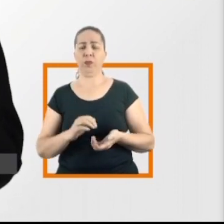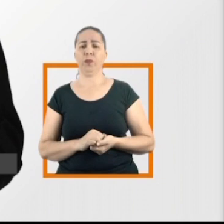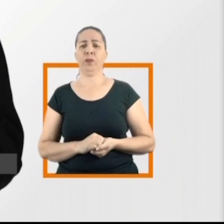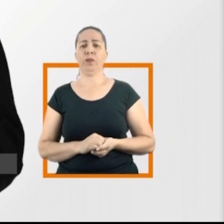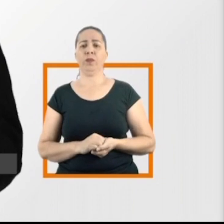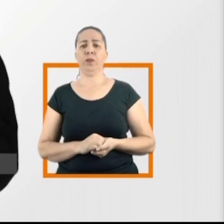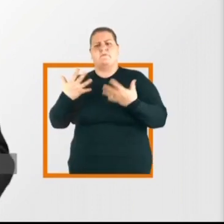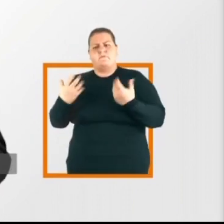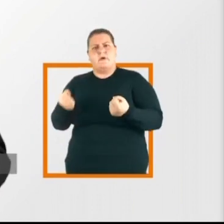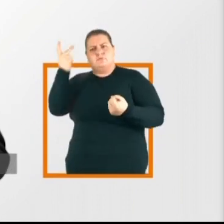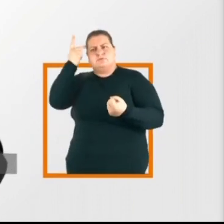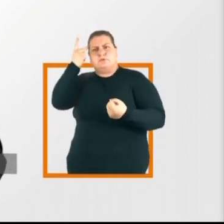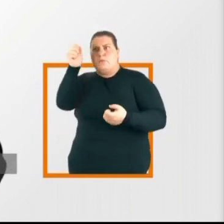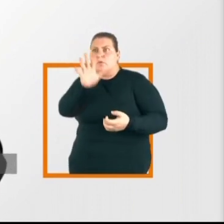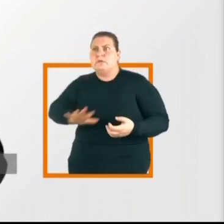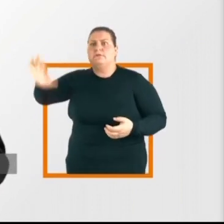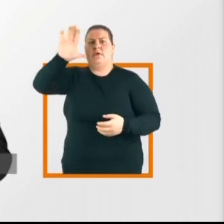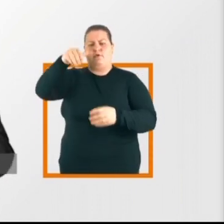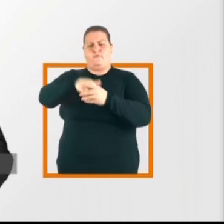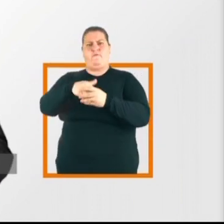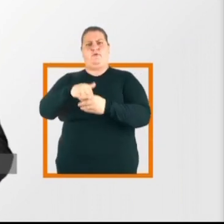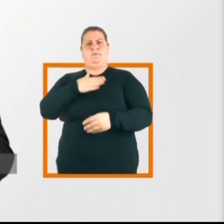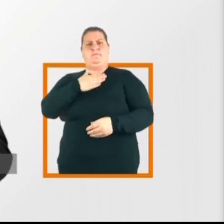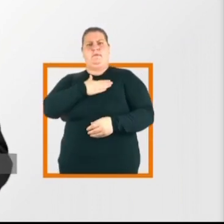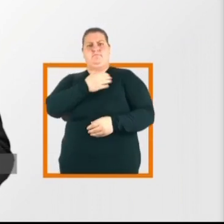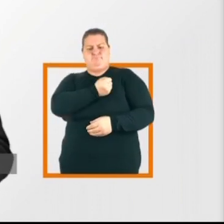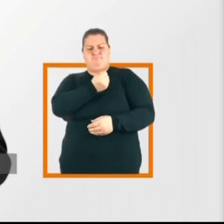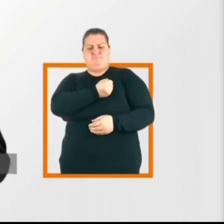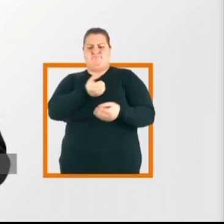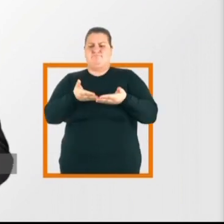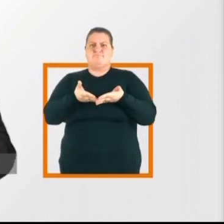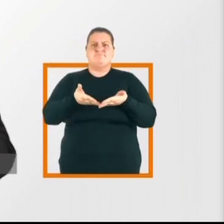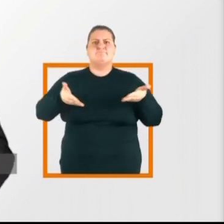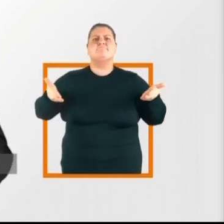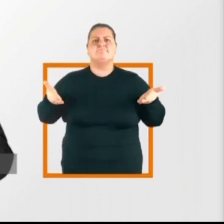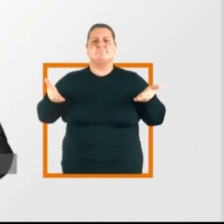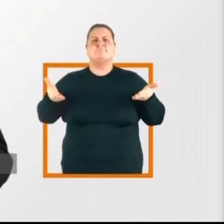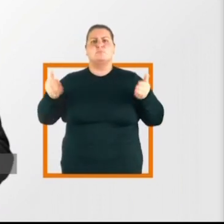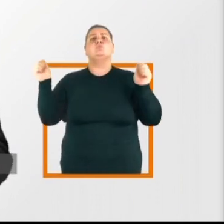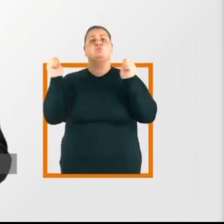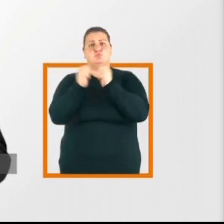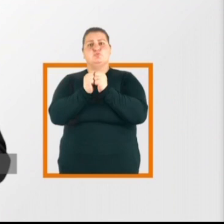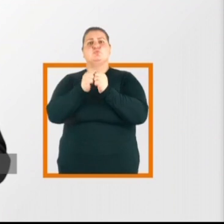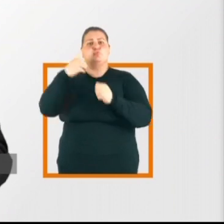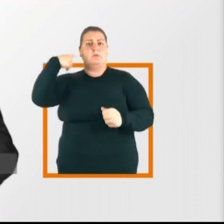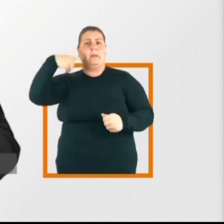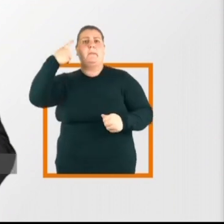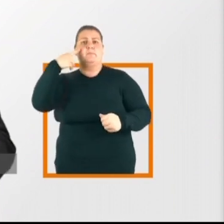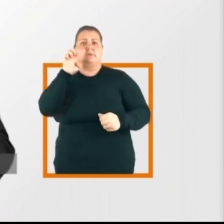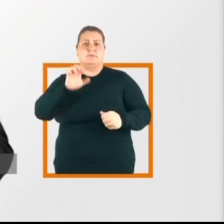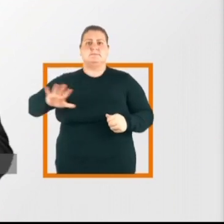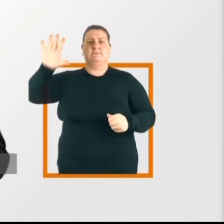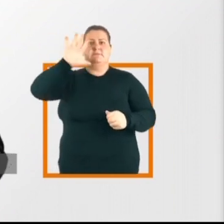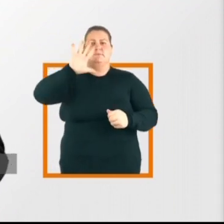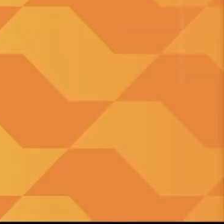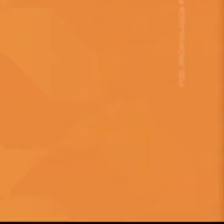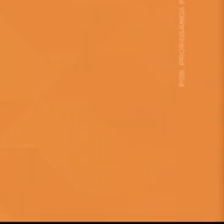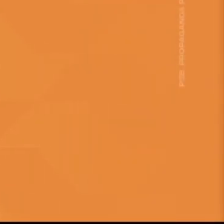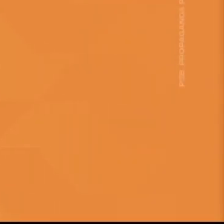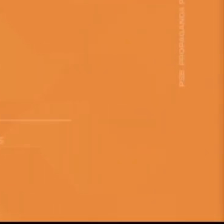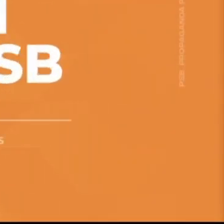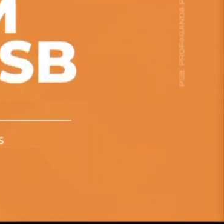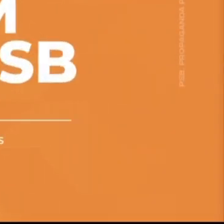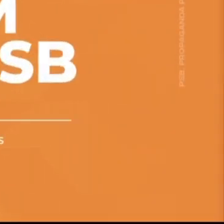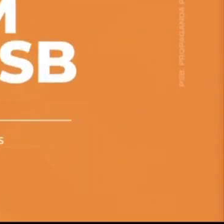1, 3, 3. Para São Paulo inteiro, vote Permínio Monteiro, 40, 4, 5, 6. Deputado estadual.